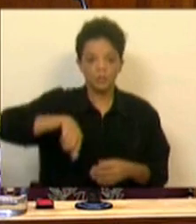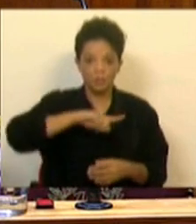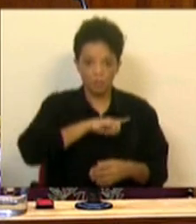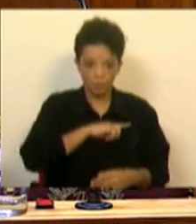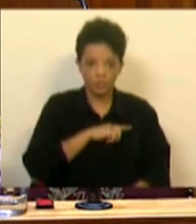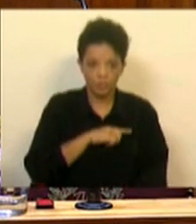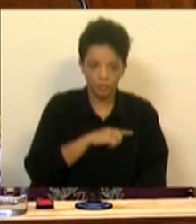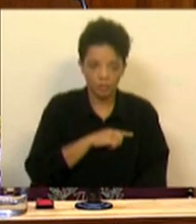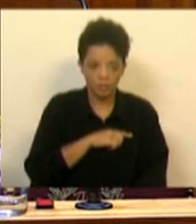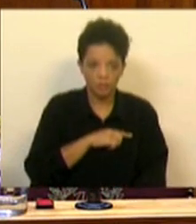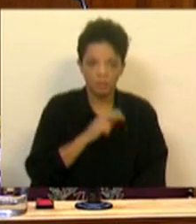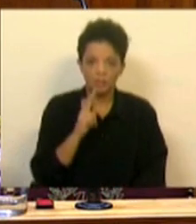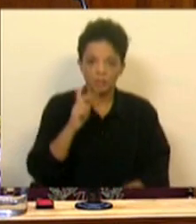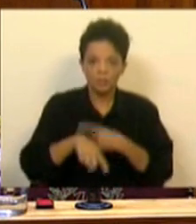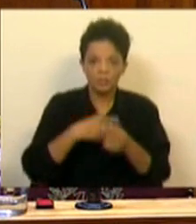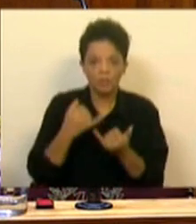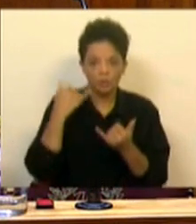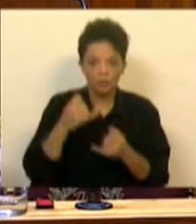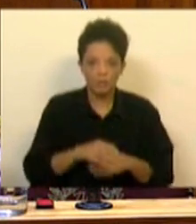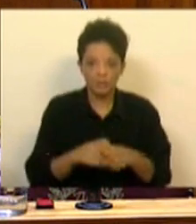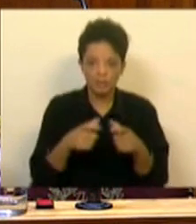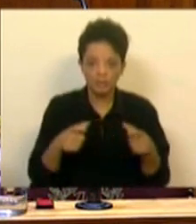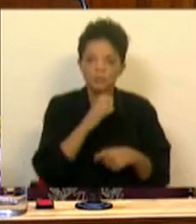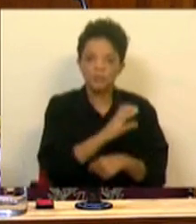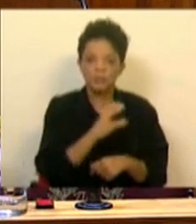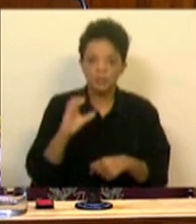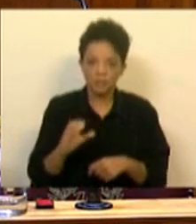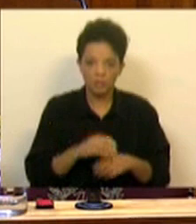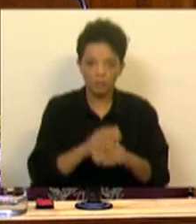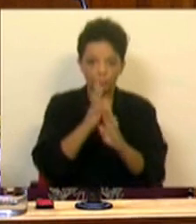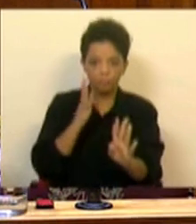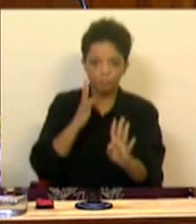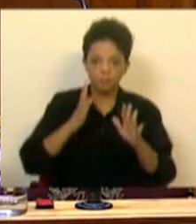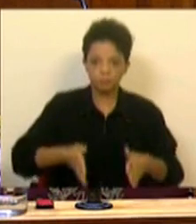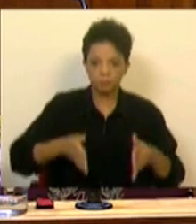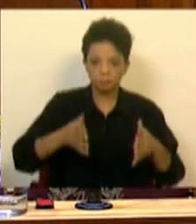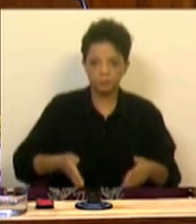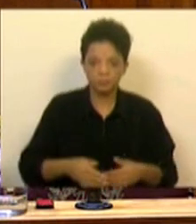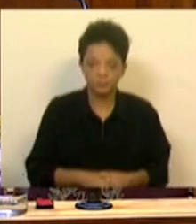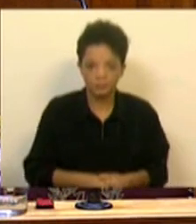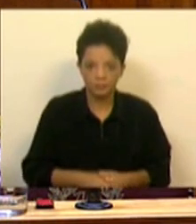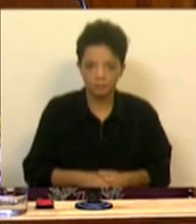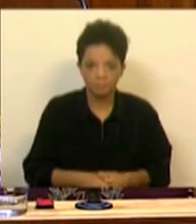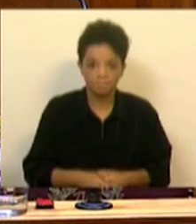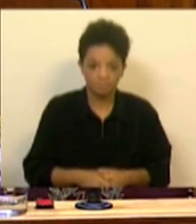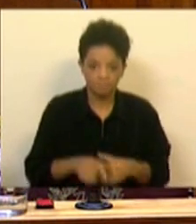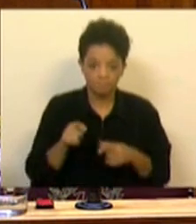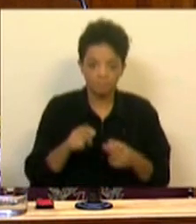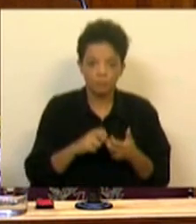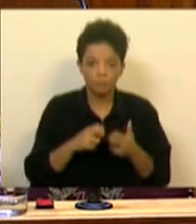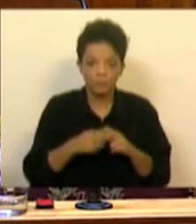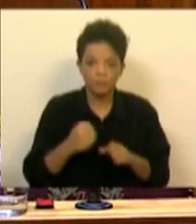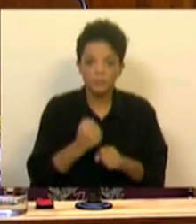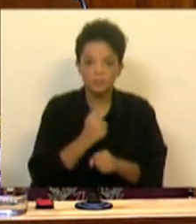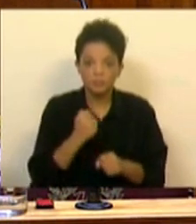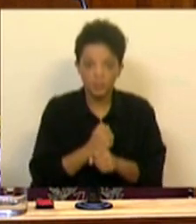fizemos a renovação automática do cartão do Cidadão, retirámos as filas de espera. Portanto, este problema